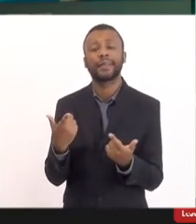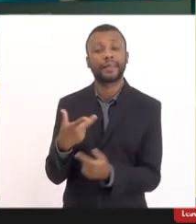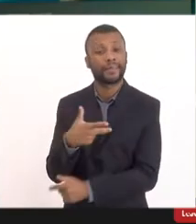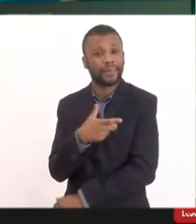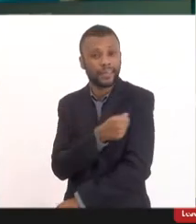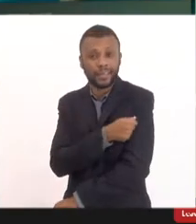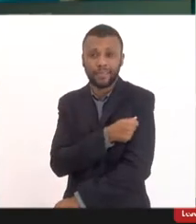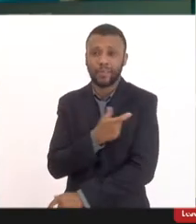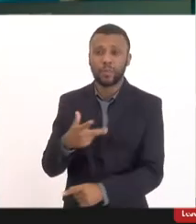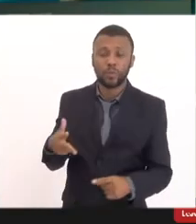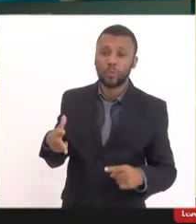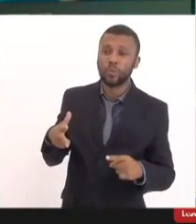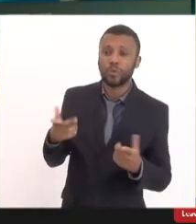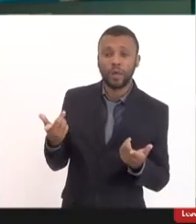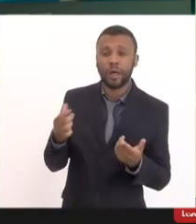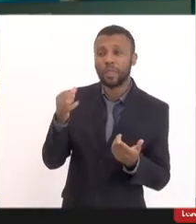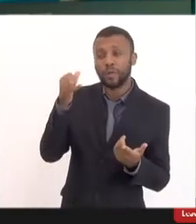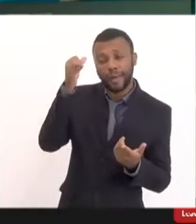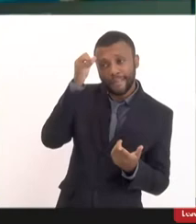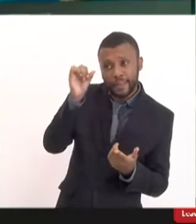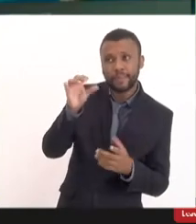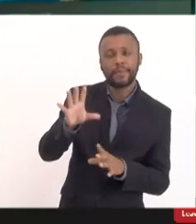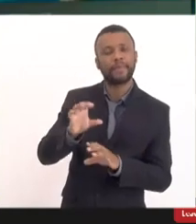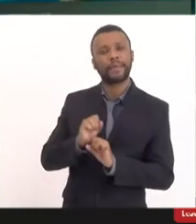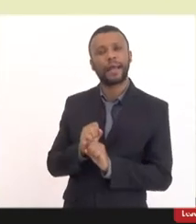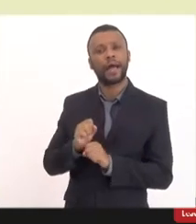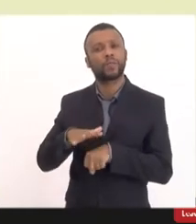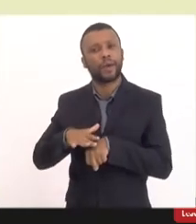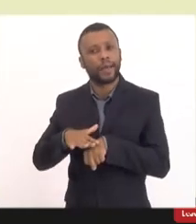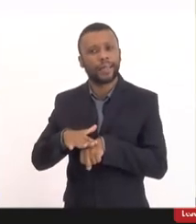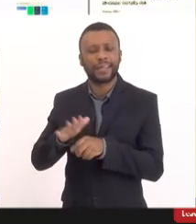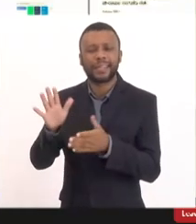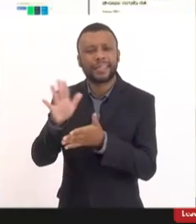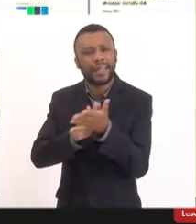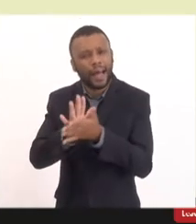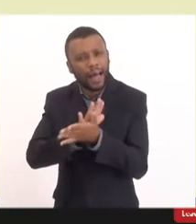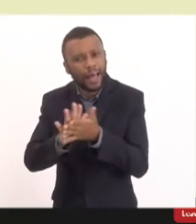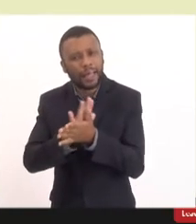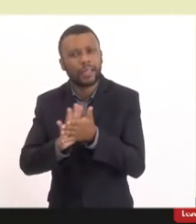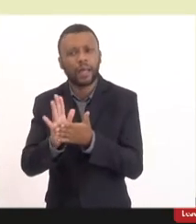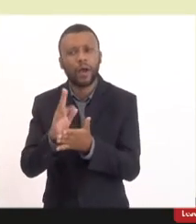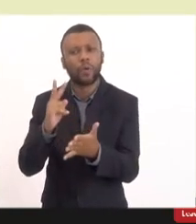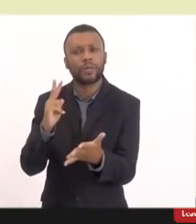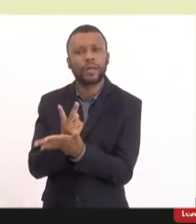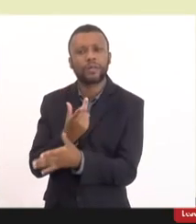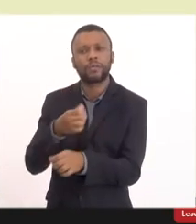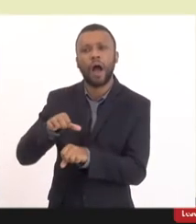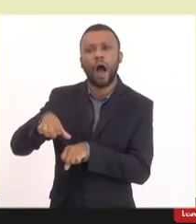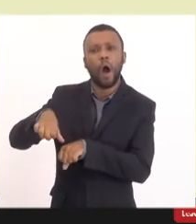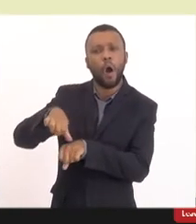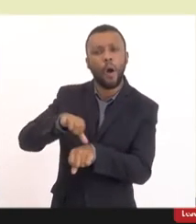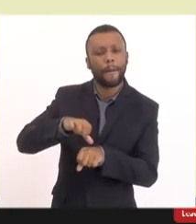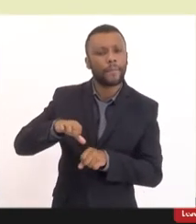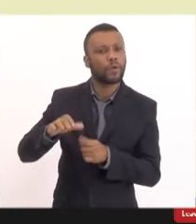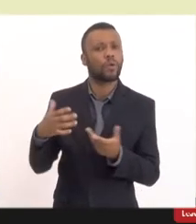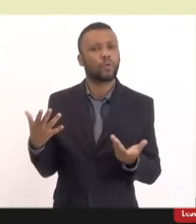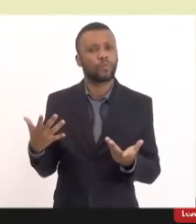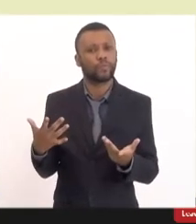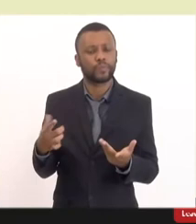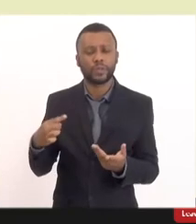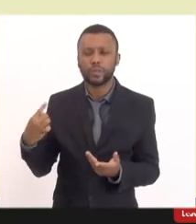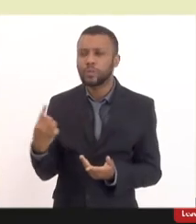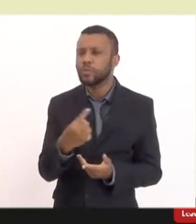impede que você fique doente que você infecte que você transmita nada disso acontece com a Ômicron então assim o que nós estamos